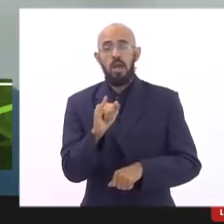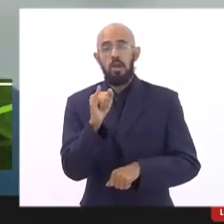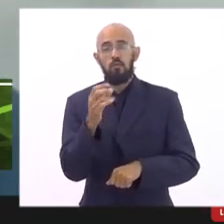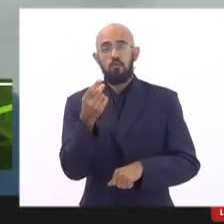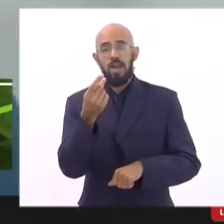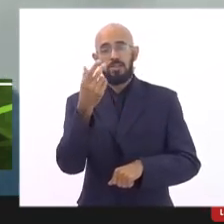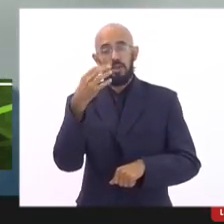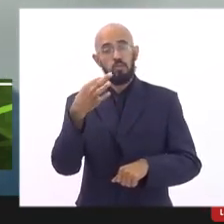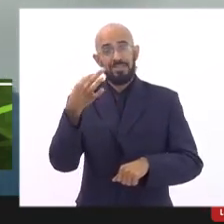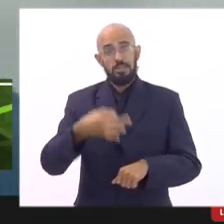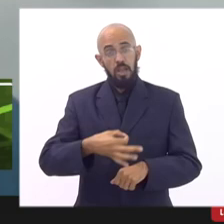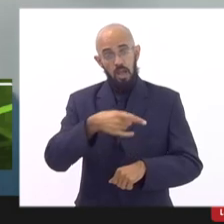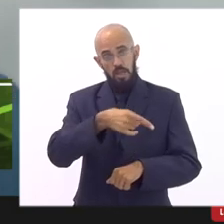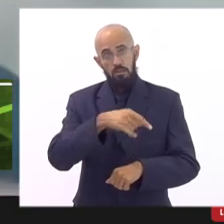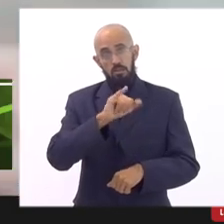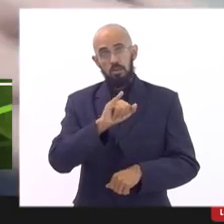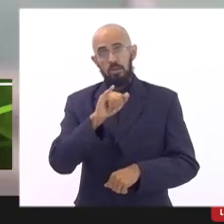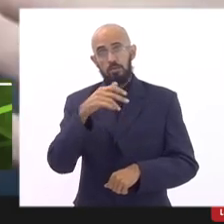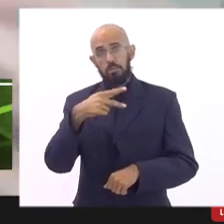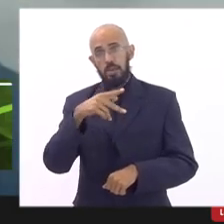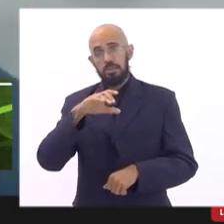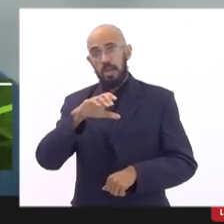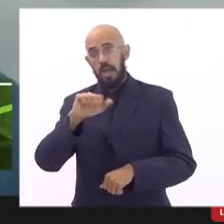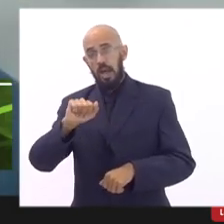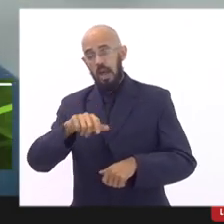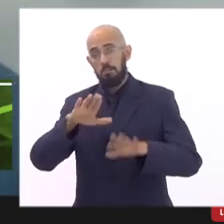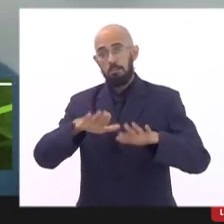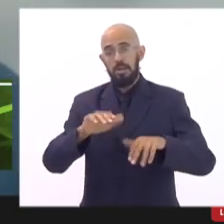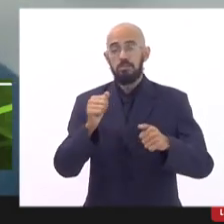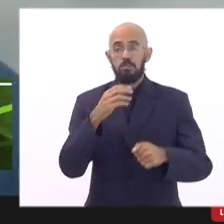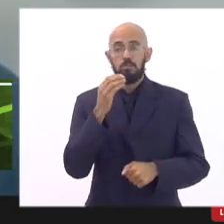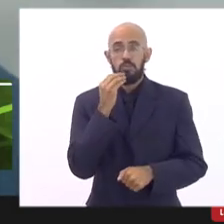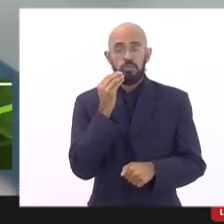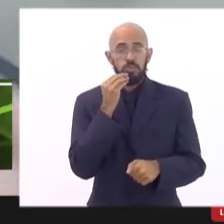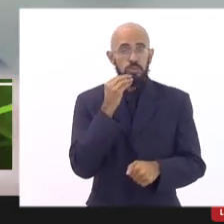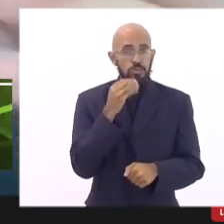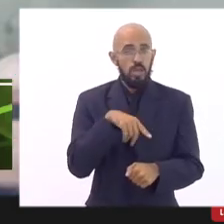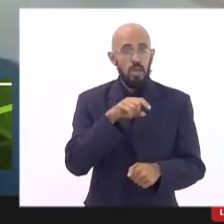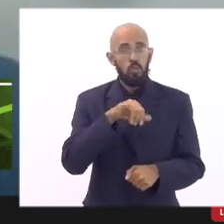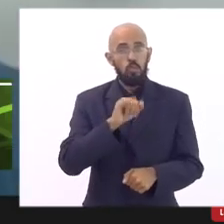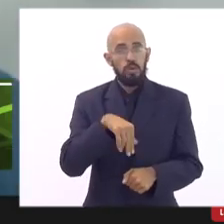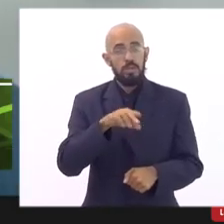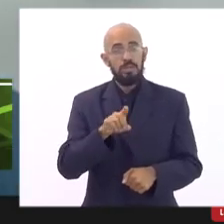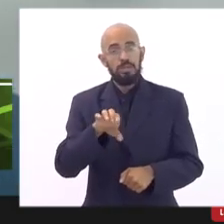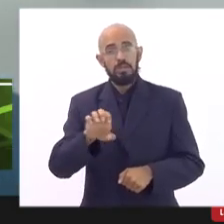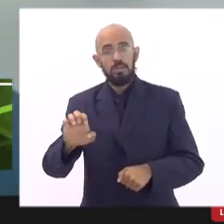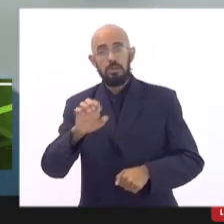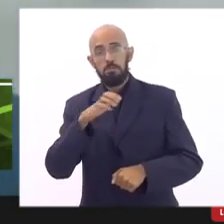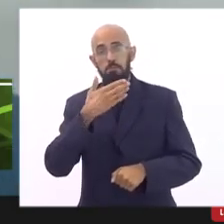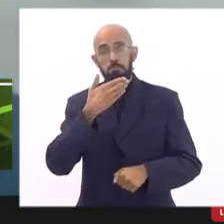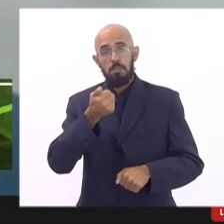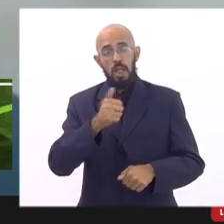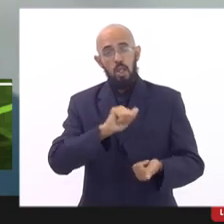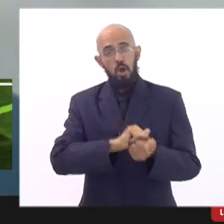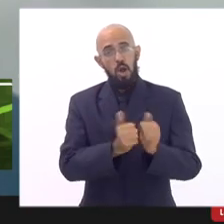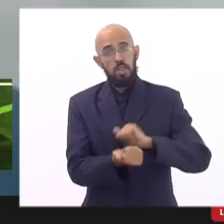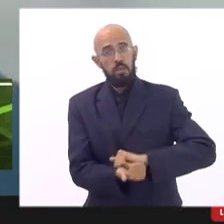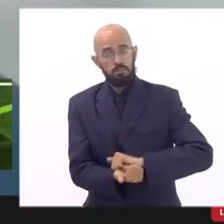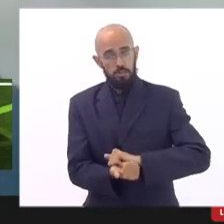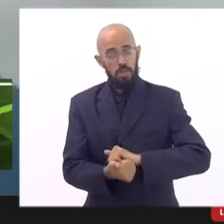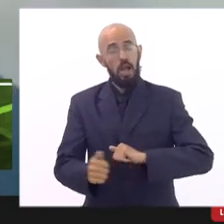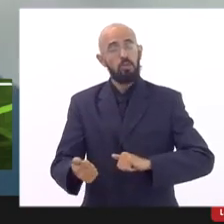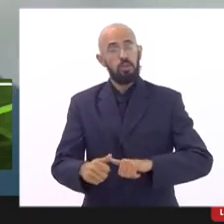recompulsão da inflação pelo IPCA mas que ajuste eventualmente o índice mais adequado e que reflita melhor a evolução dos preços